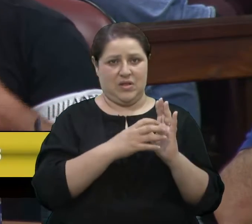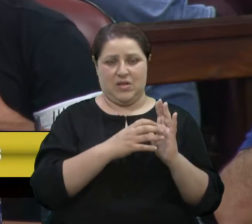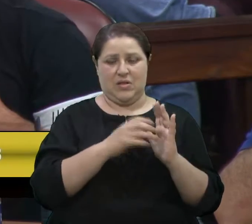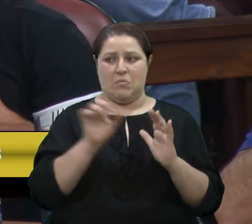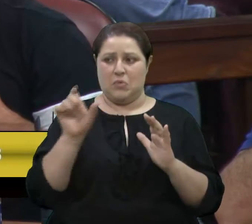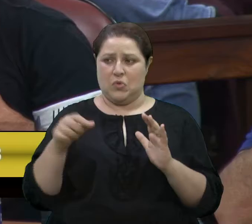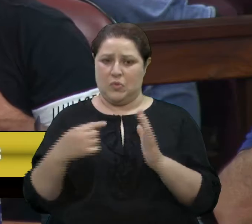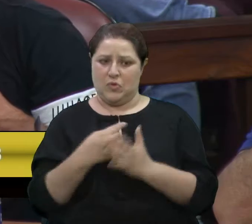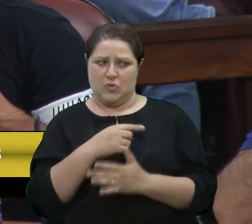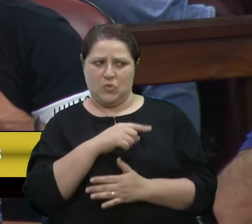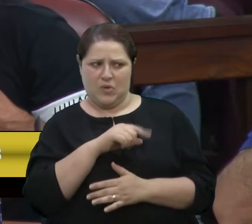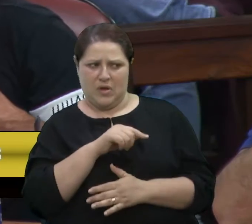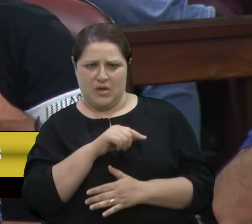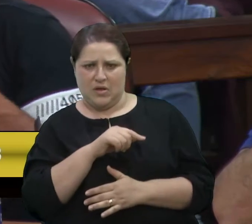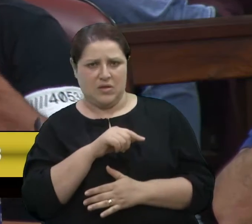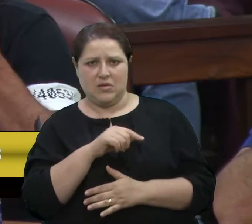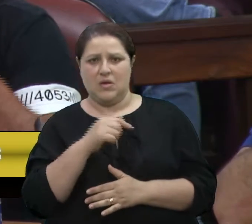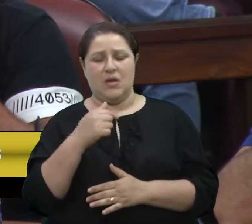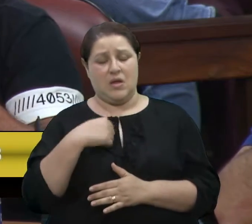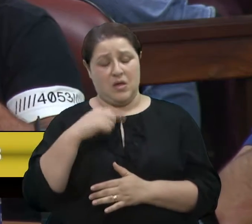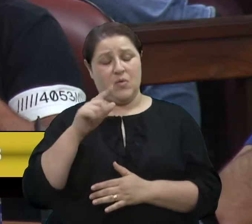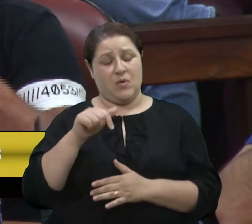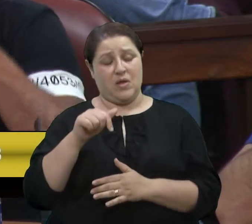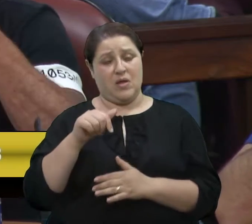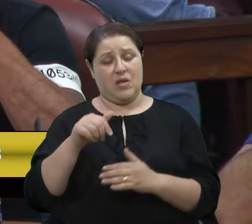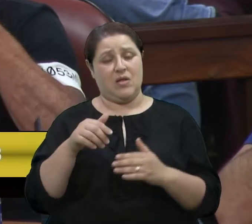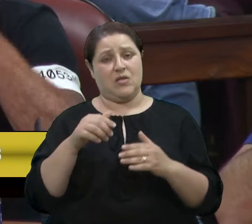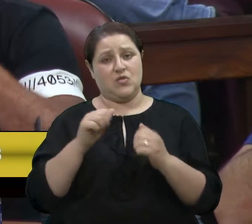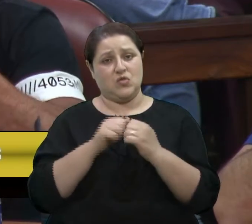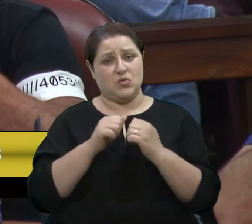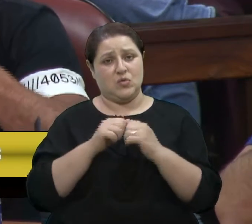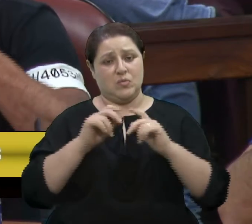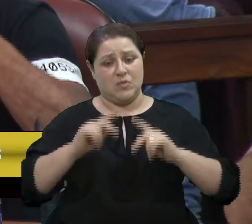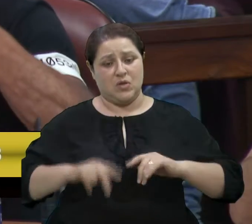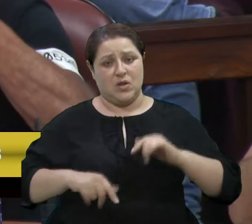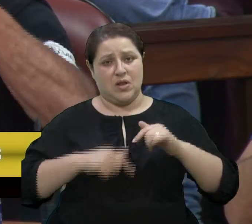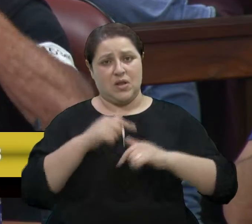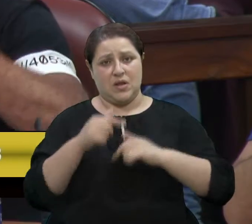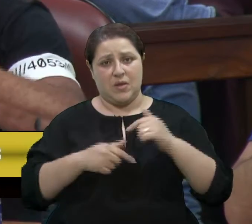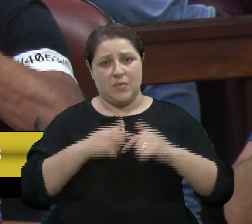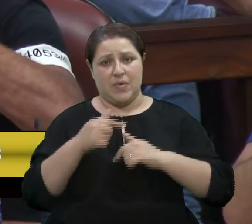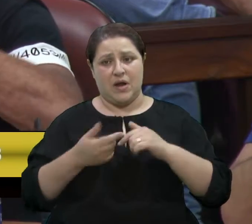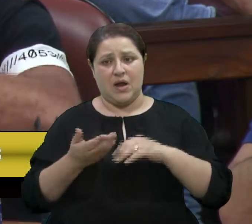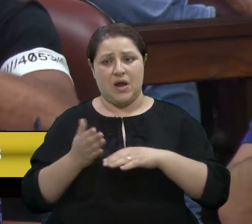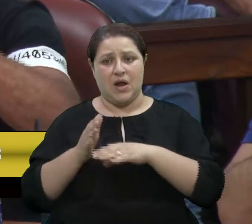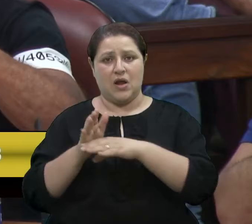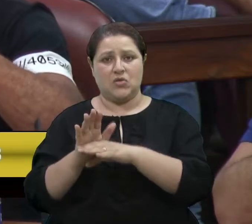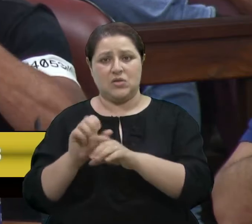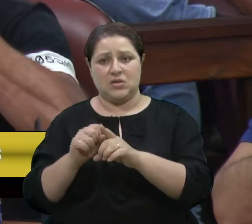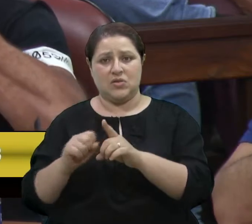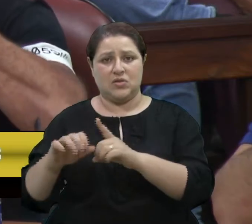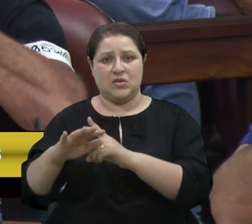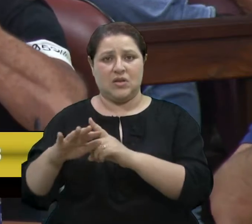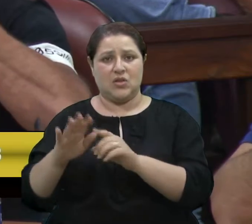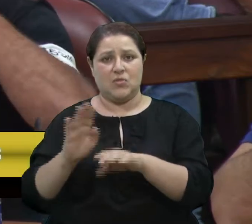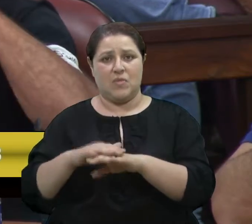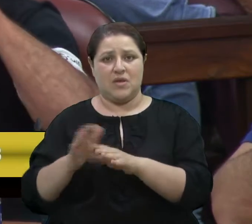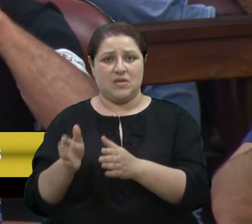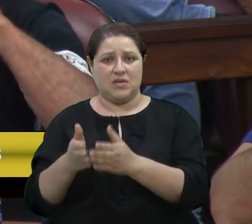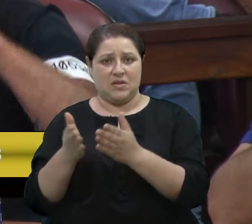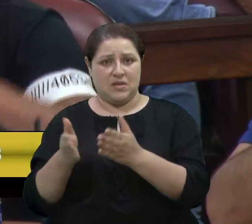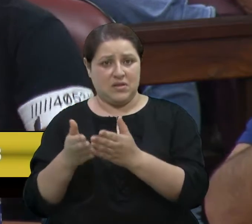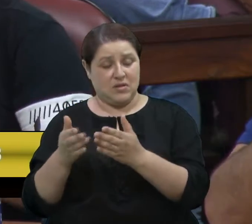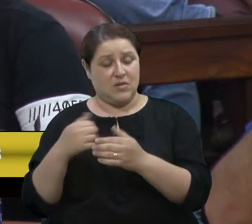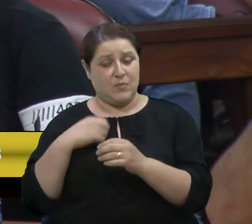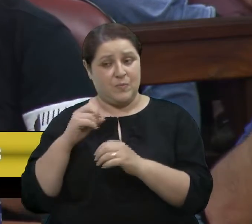eu não sou PT, eu sou das pessoas que trabalham na pró da sociedade mais carente. E eu vejo que